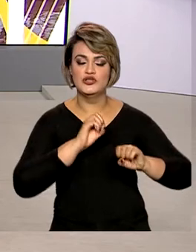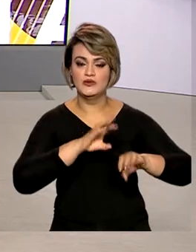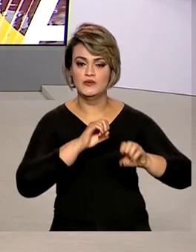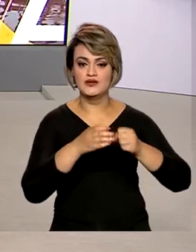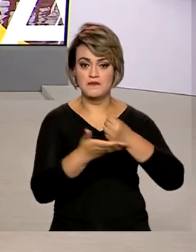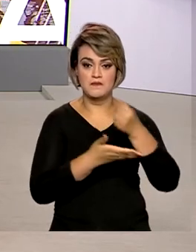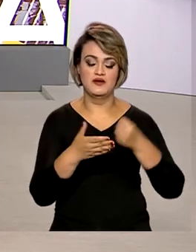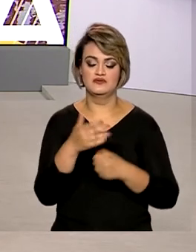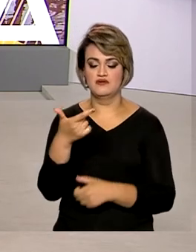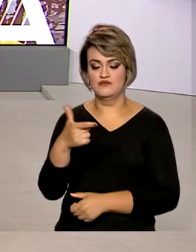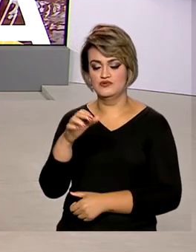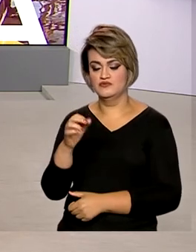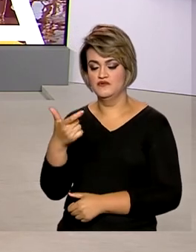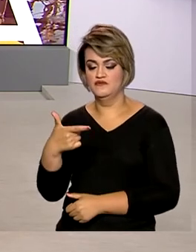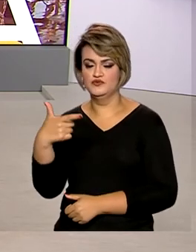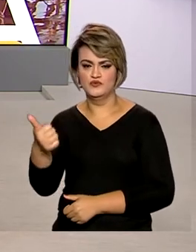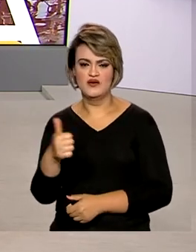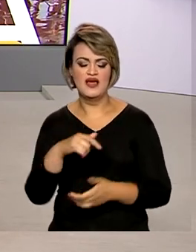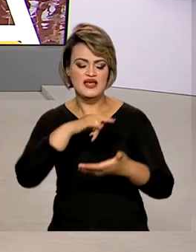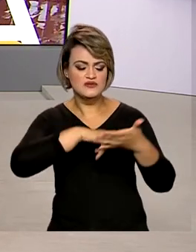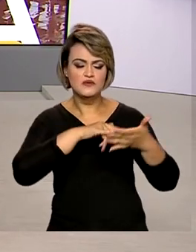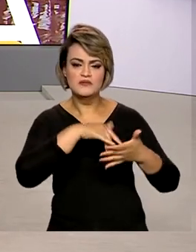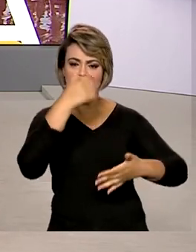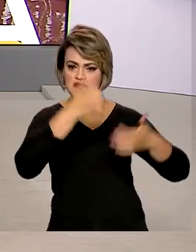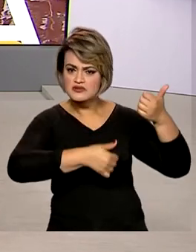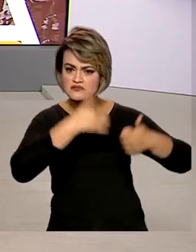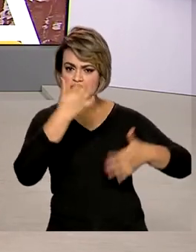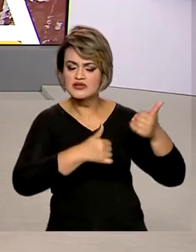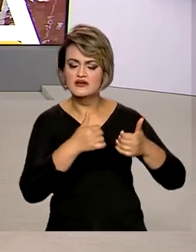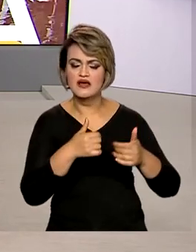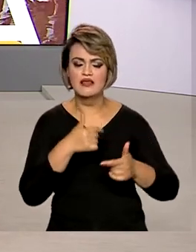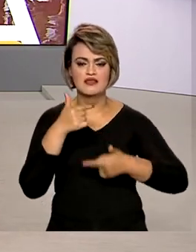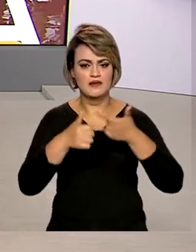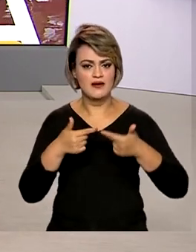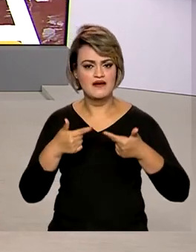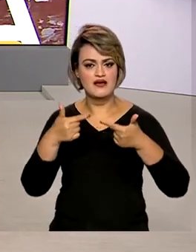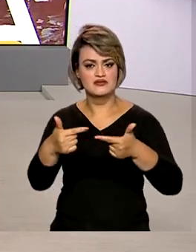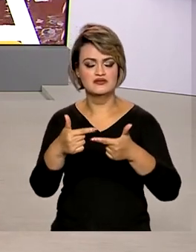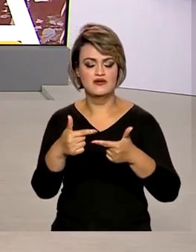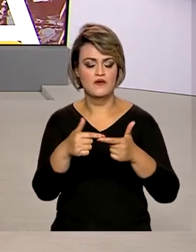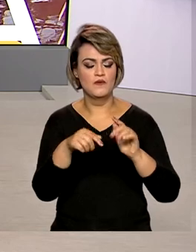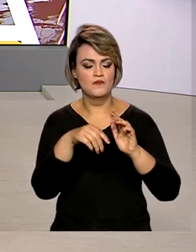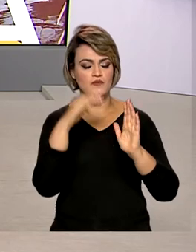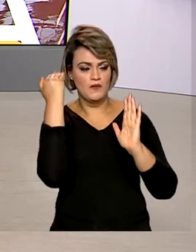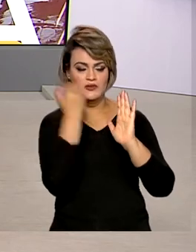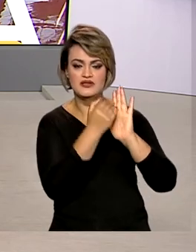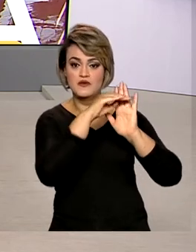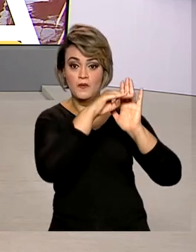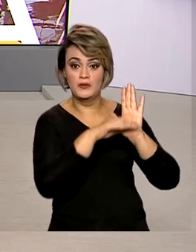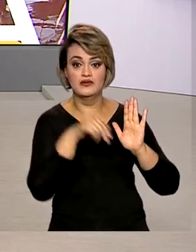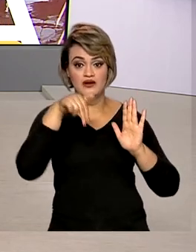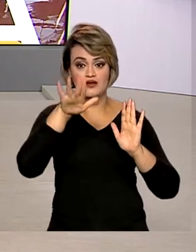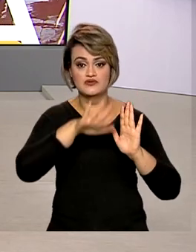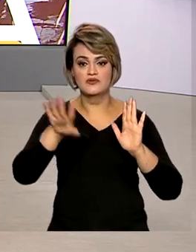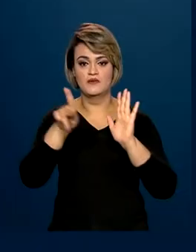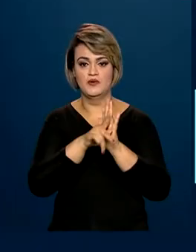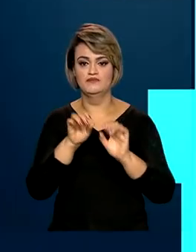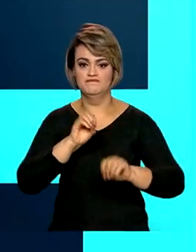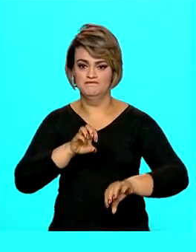2021. O documento faz uma radiografia das ações para o cumprimento do Plano Nacional de Educação.